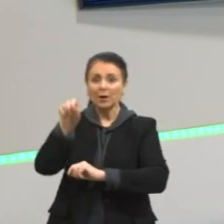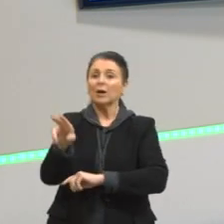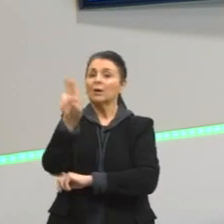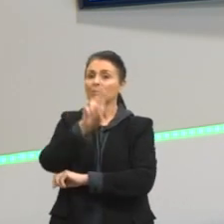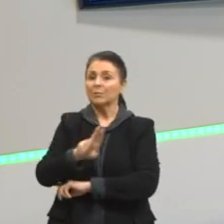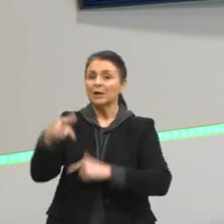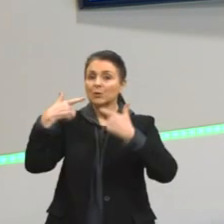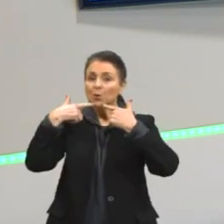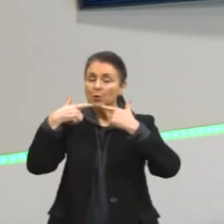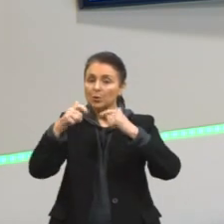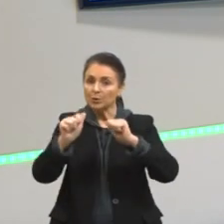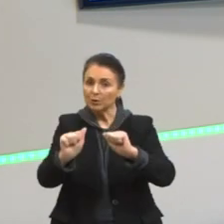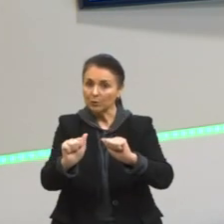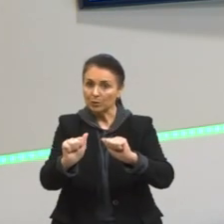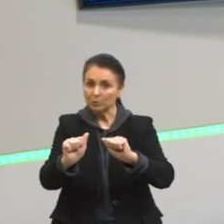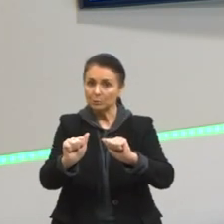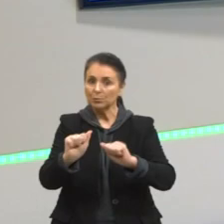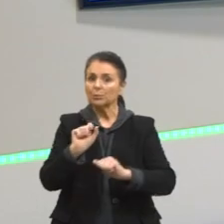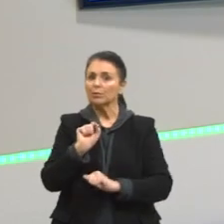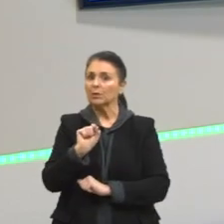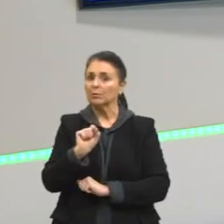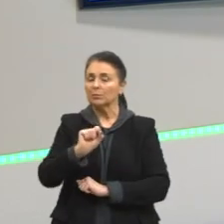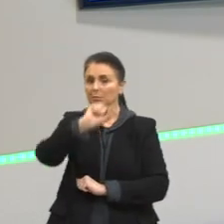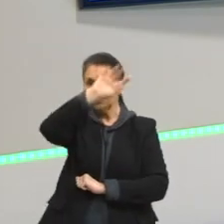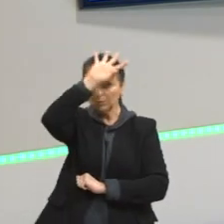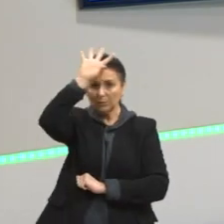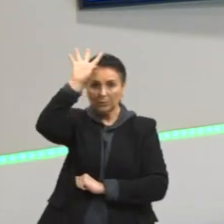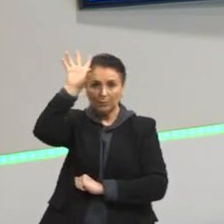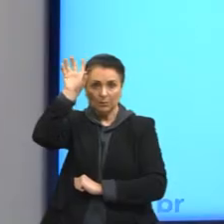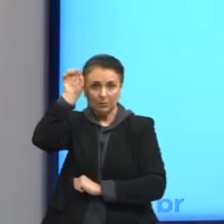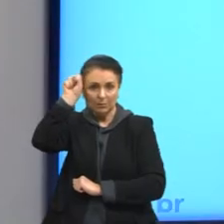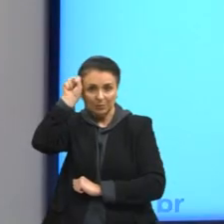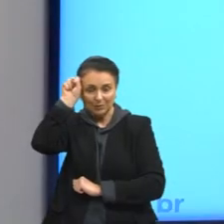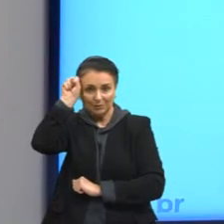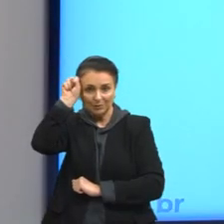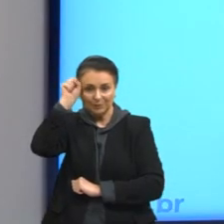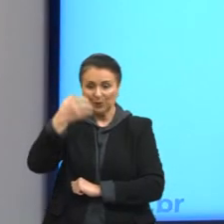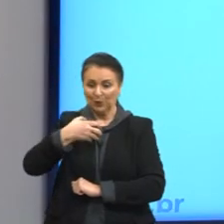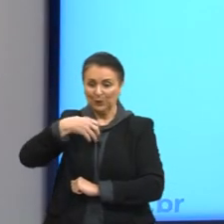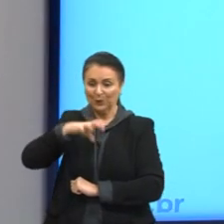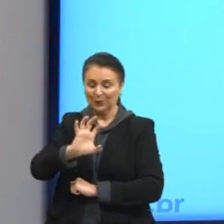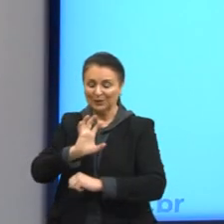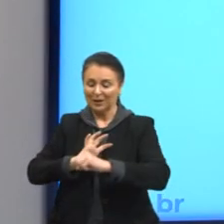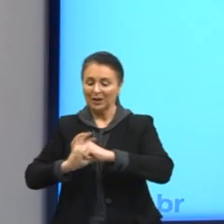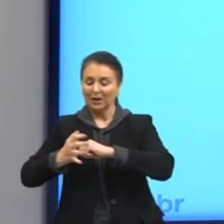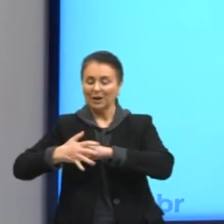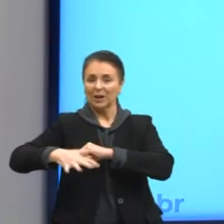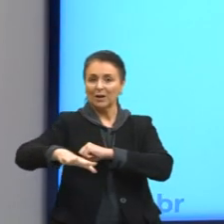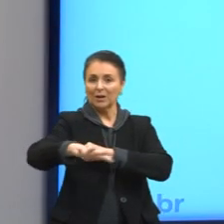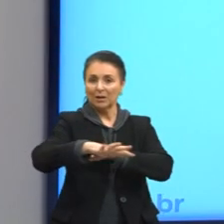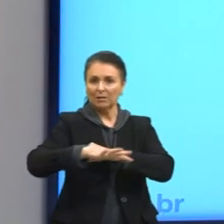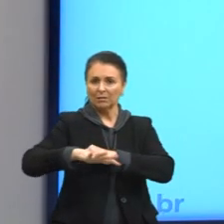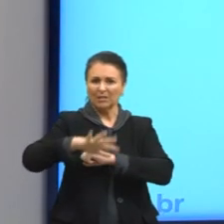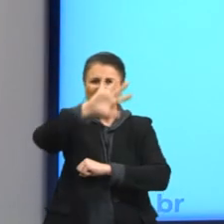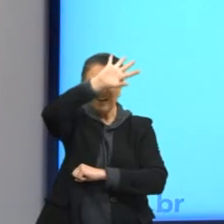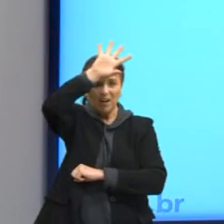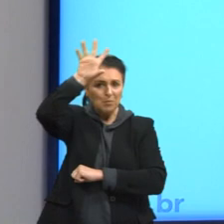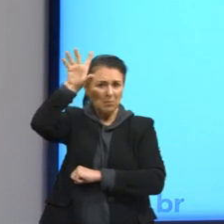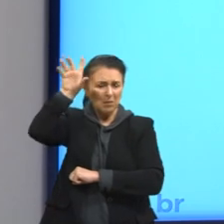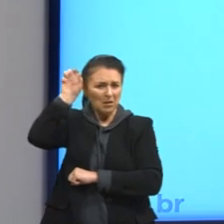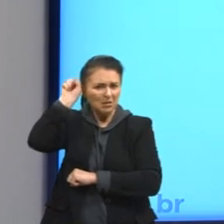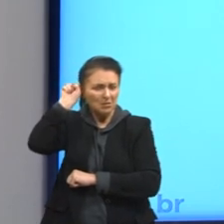linguístico foi Amazônia contra a Covid. A Amazônia em si,